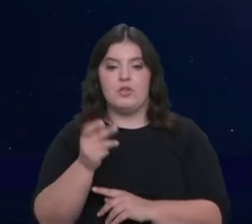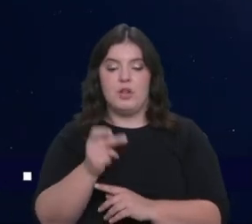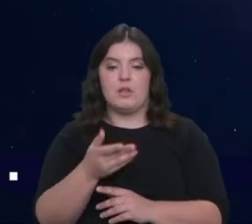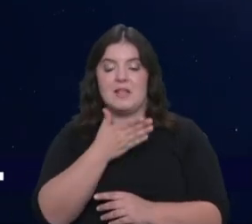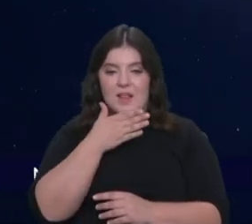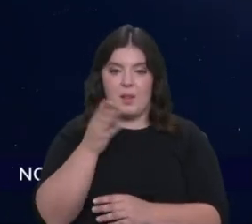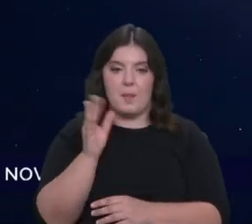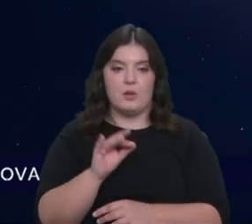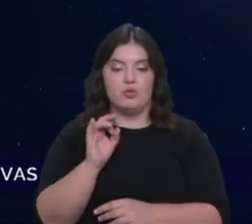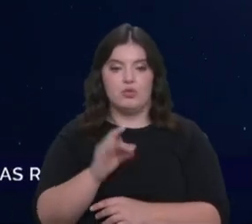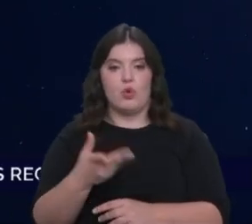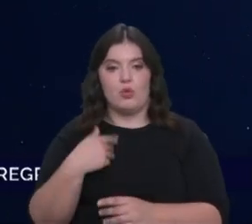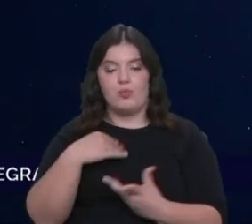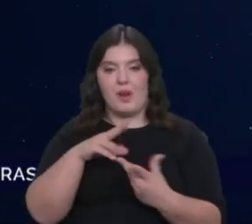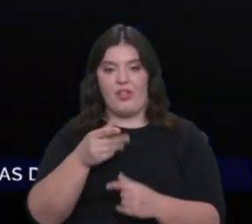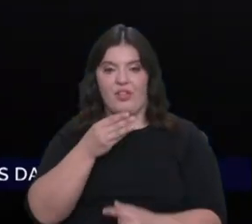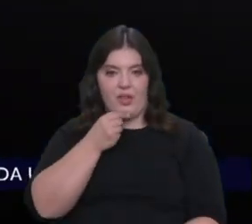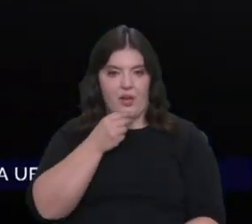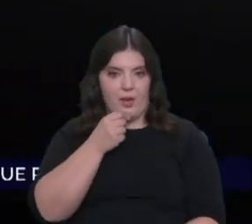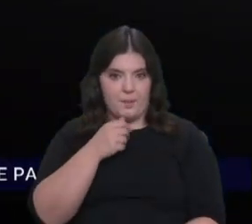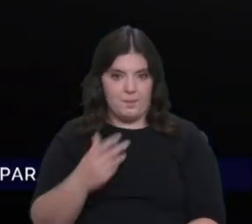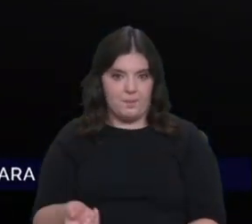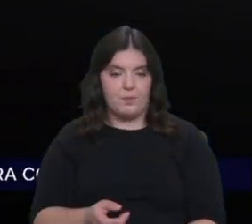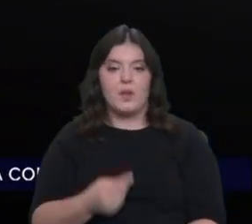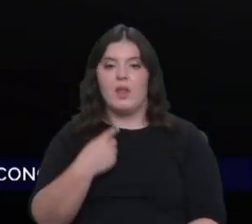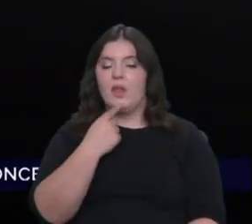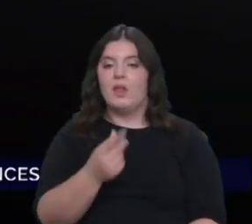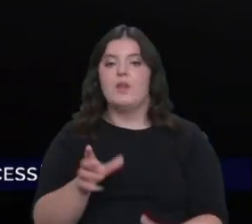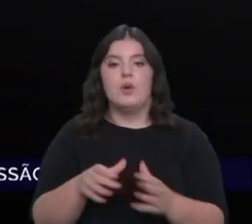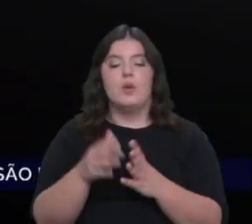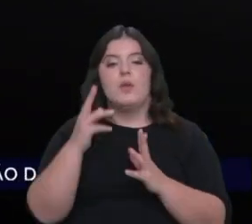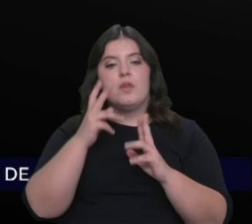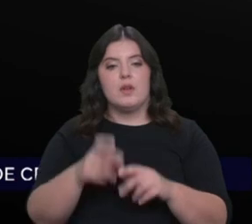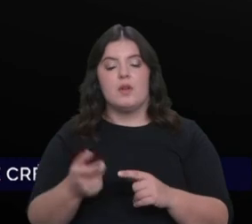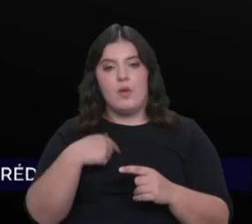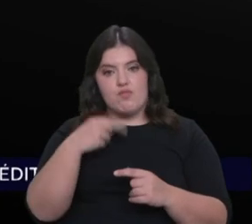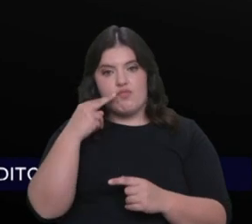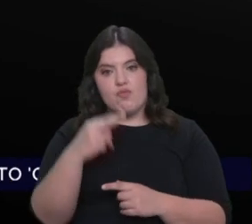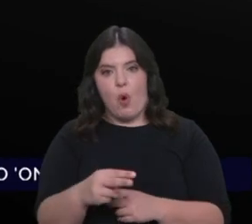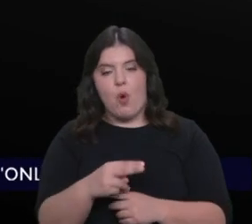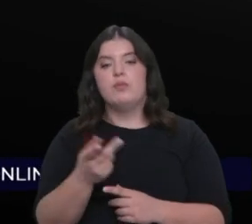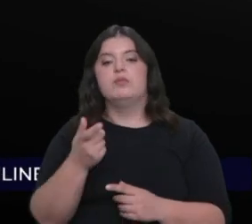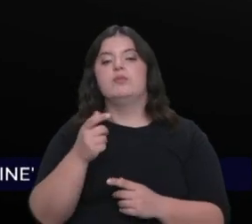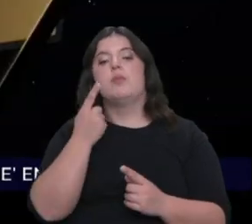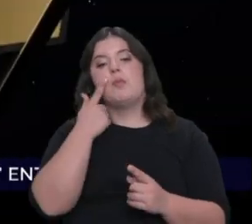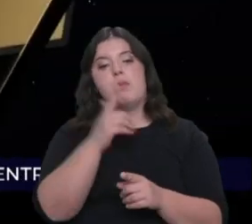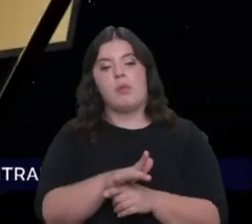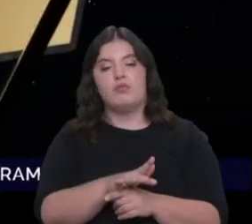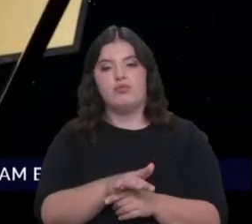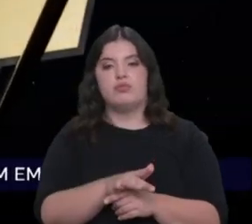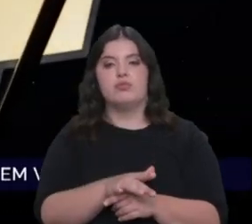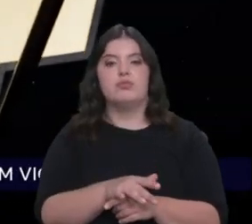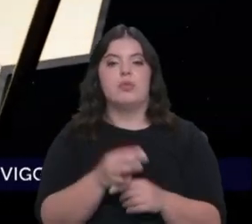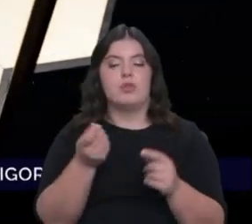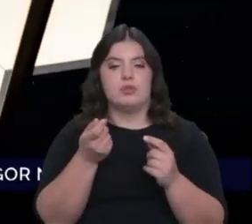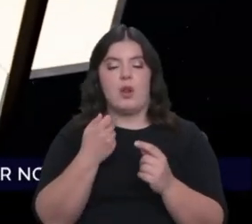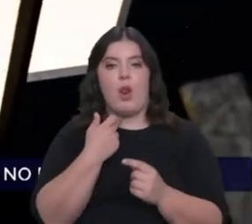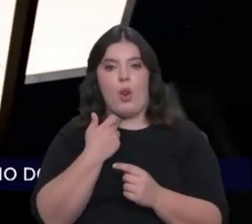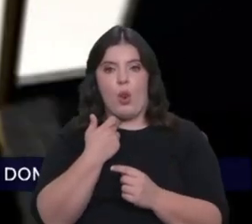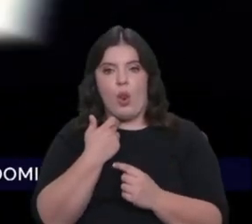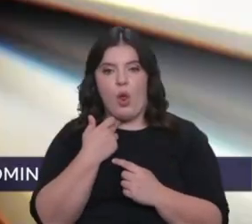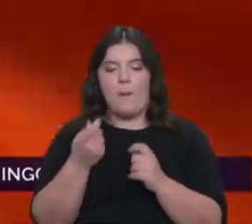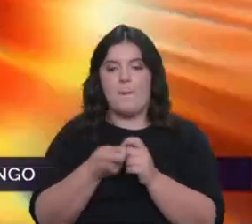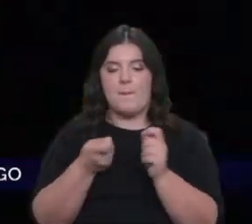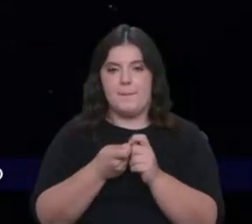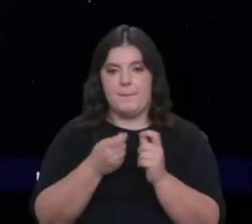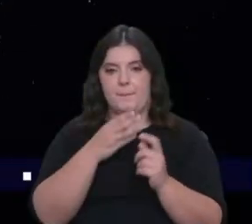o nosso próprio planeta. E, portanto, o que eles dizem, este grupo de investigação, é, reparem como nós, com uma amostra particularmente pequena e próxima